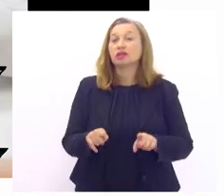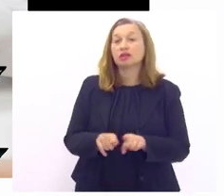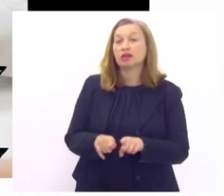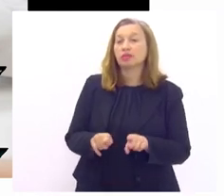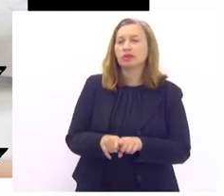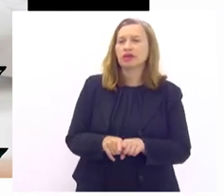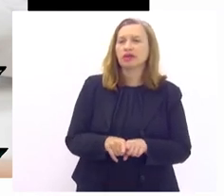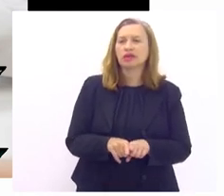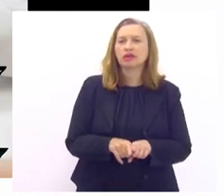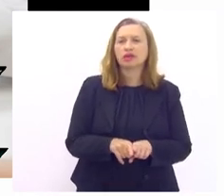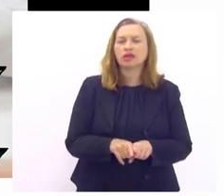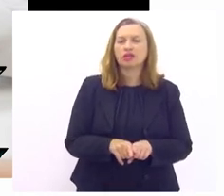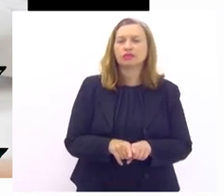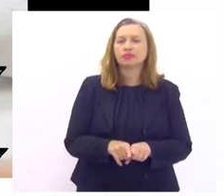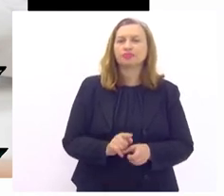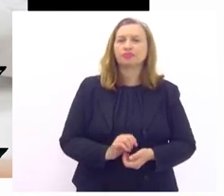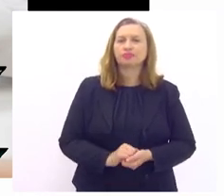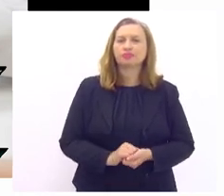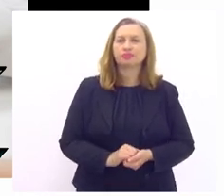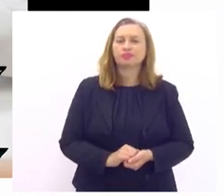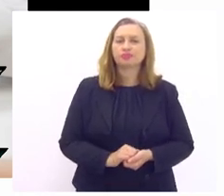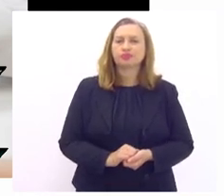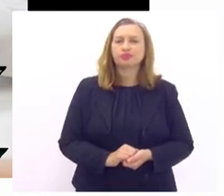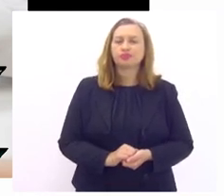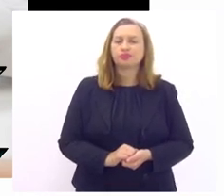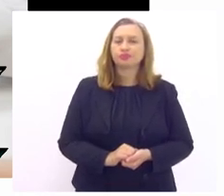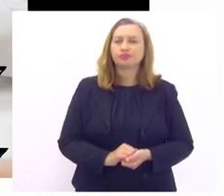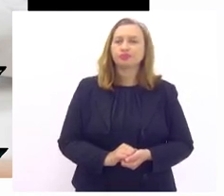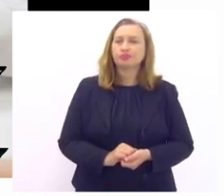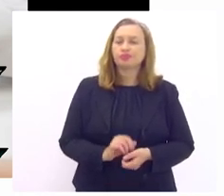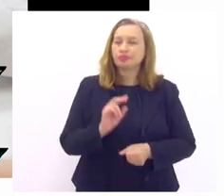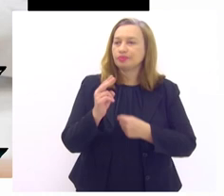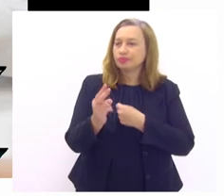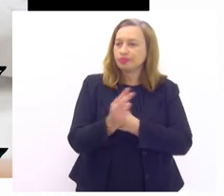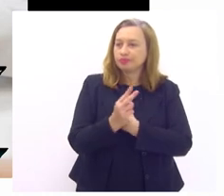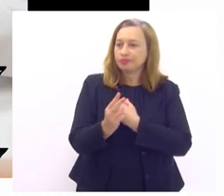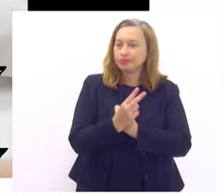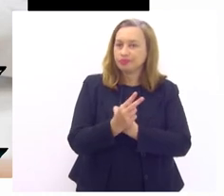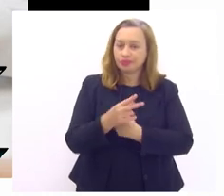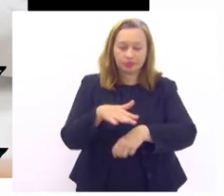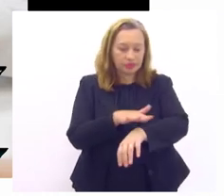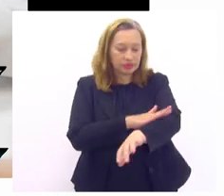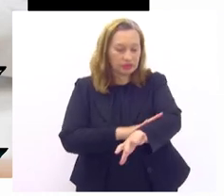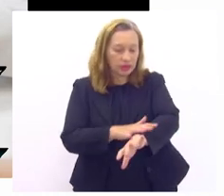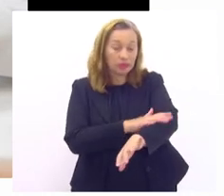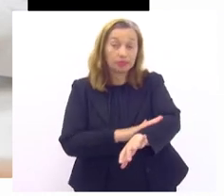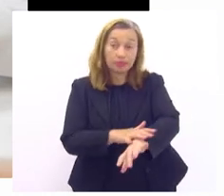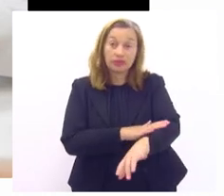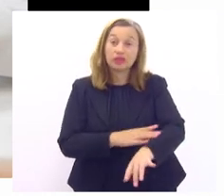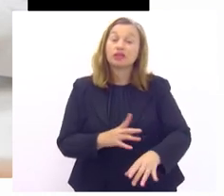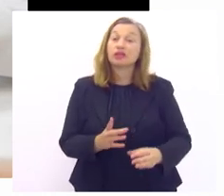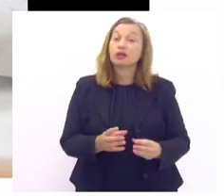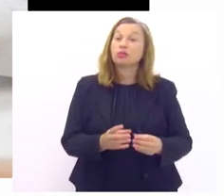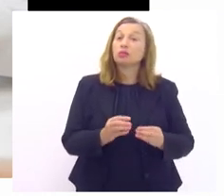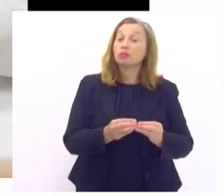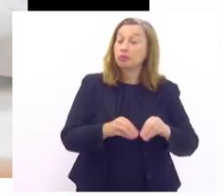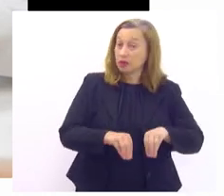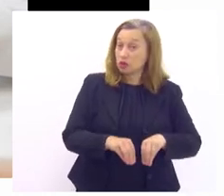agentes de defesa para essa pele vão causar infecção que podem levar